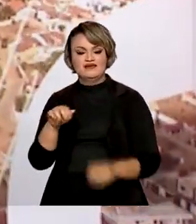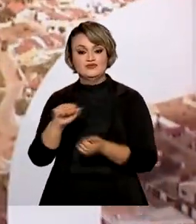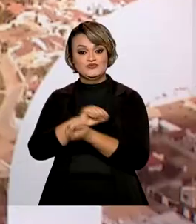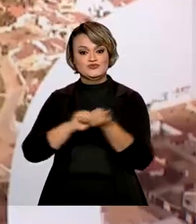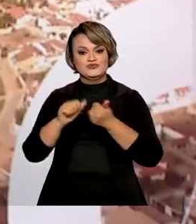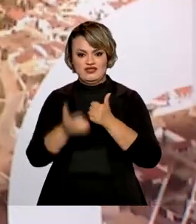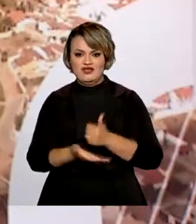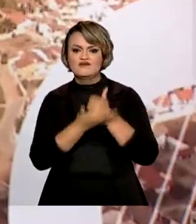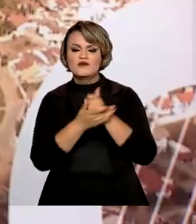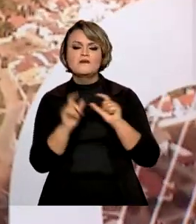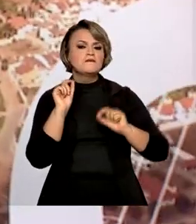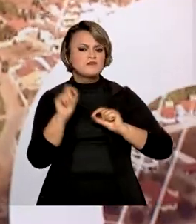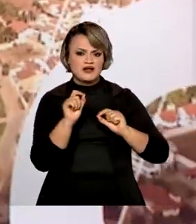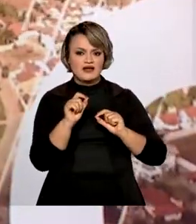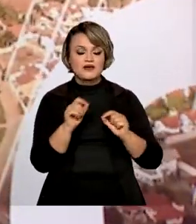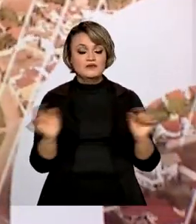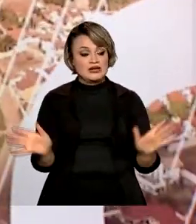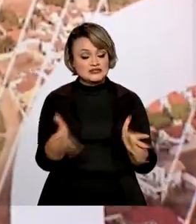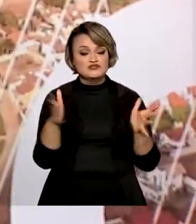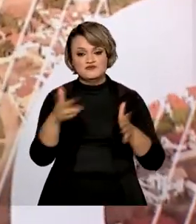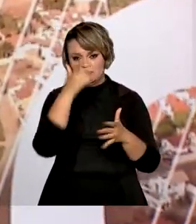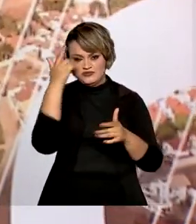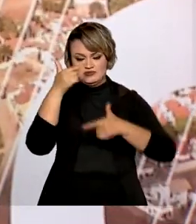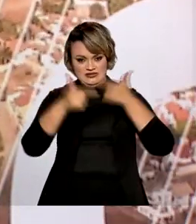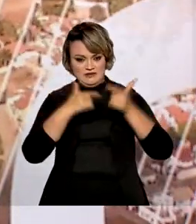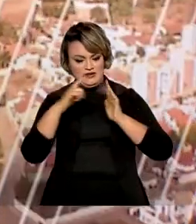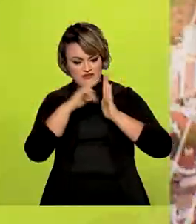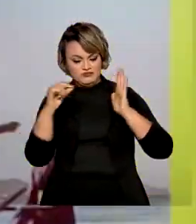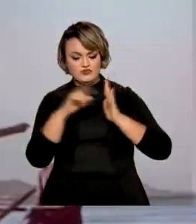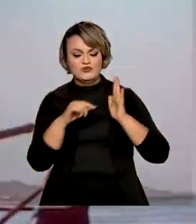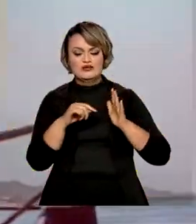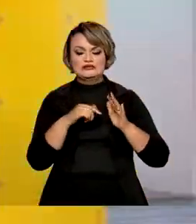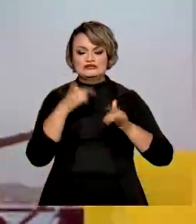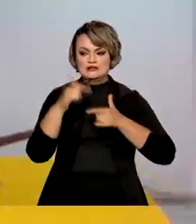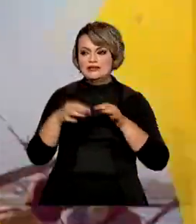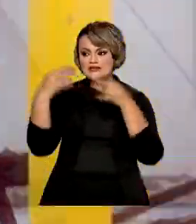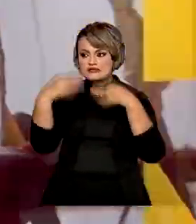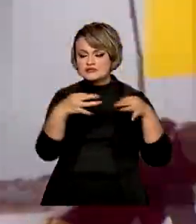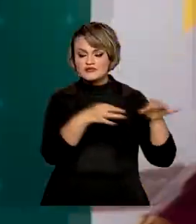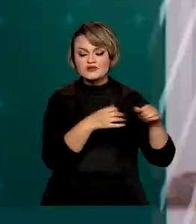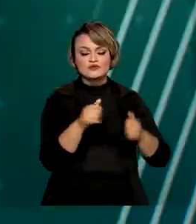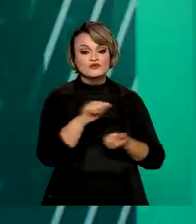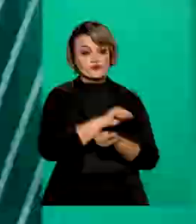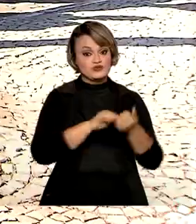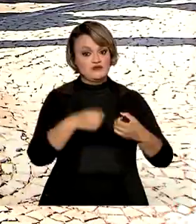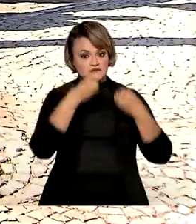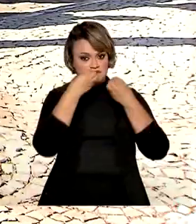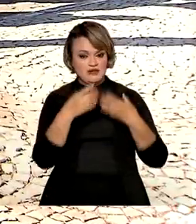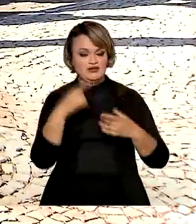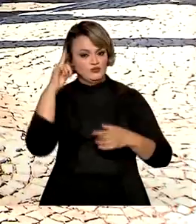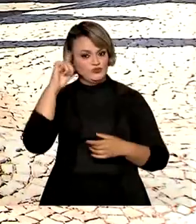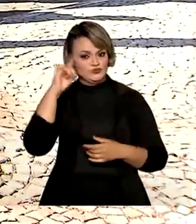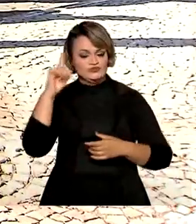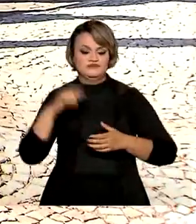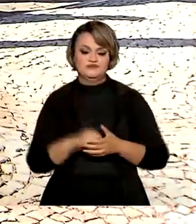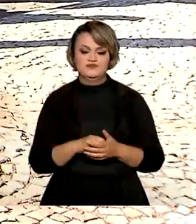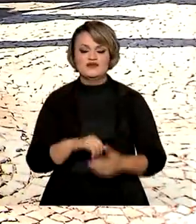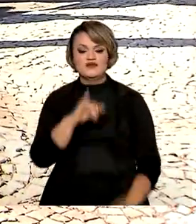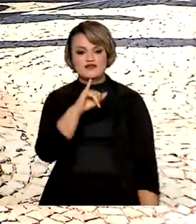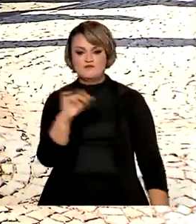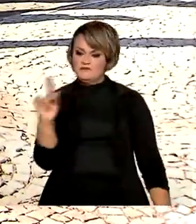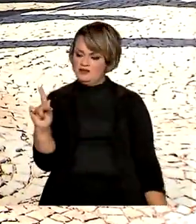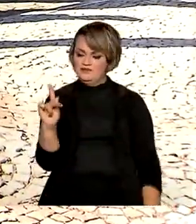incentivar gestores públicos a utilizarem critérios de sustentabilidade nas atividades do dia a dia. O IP,